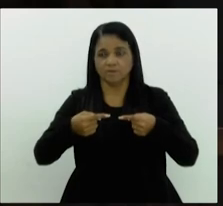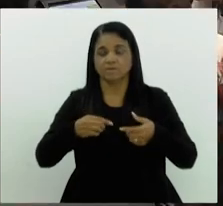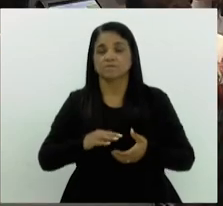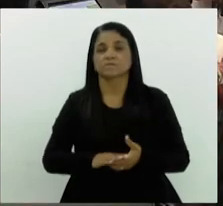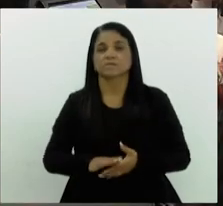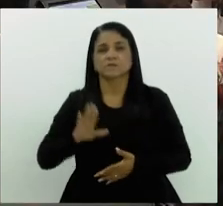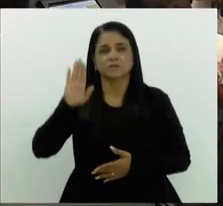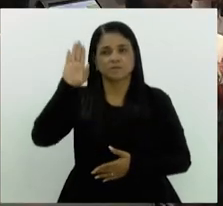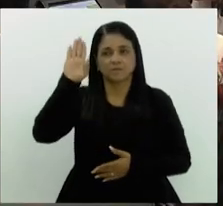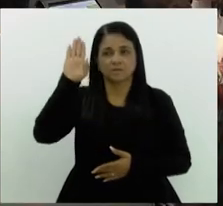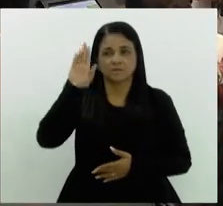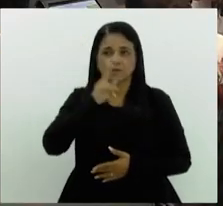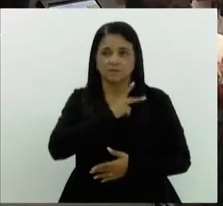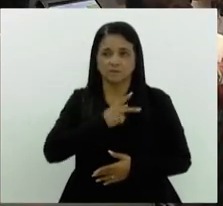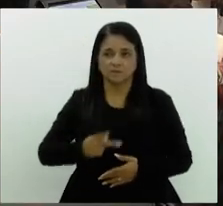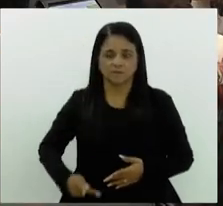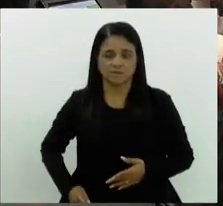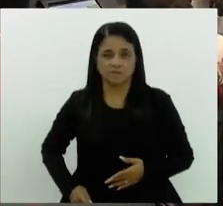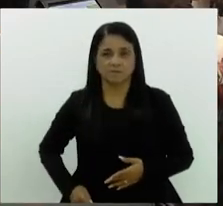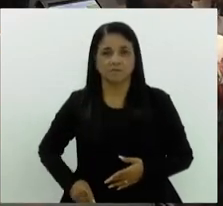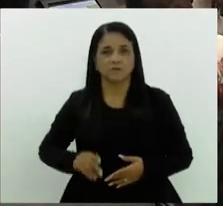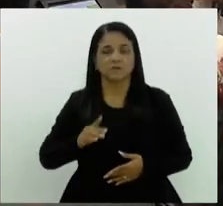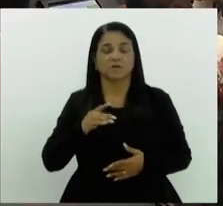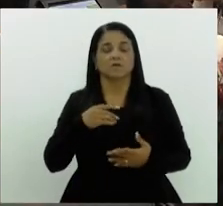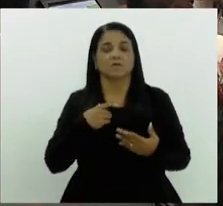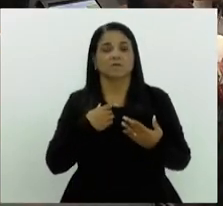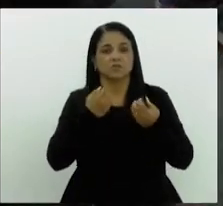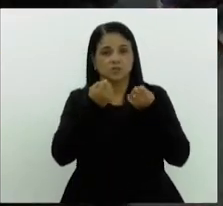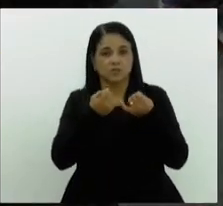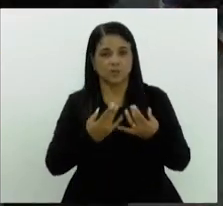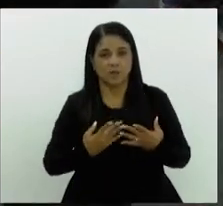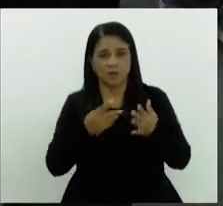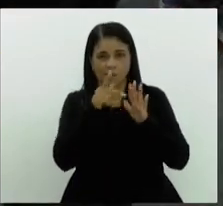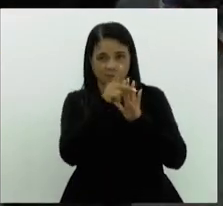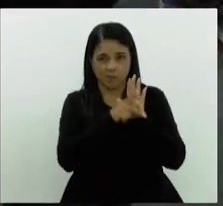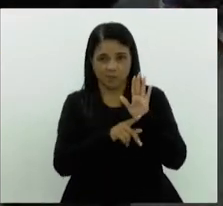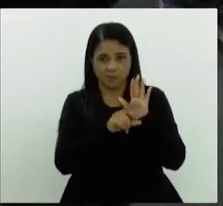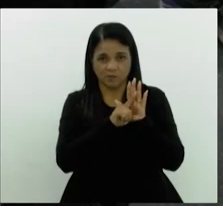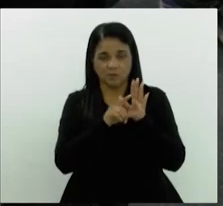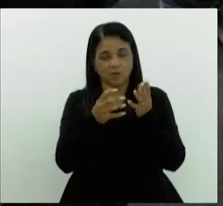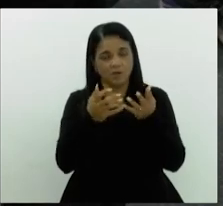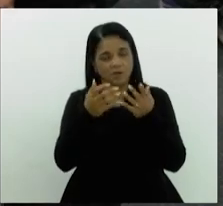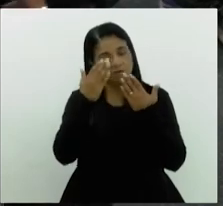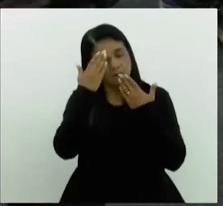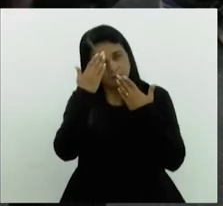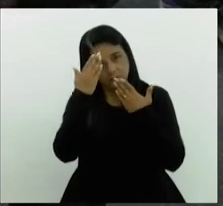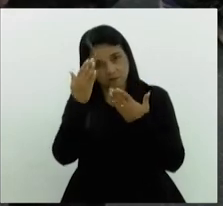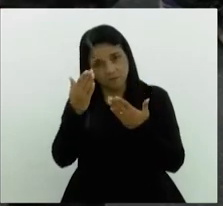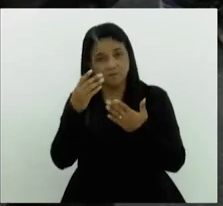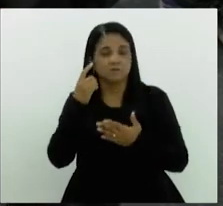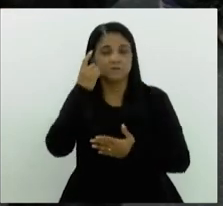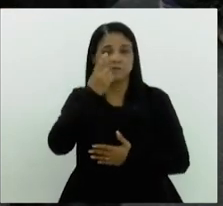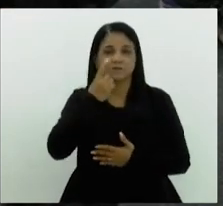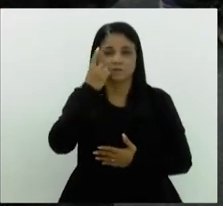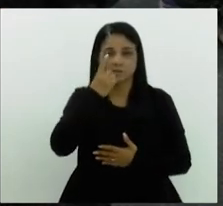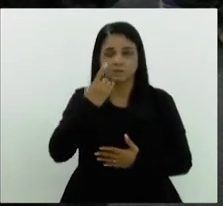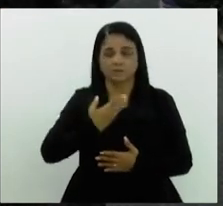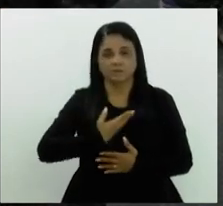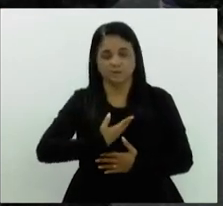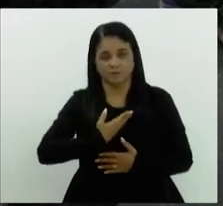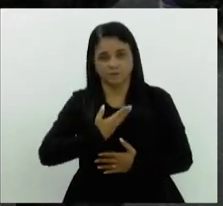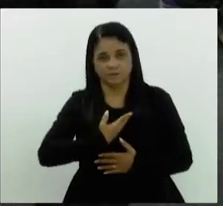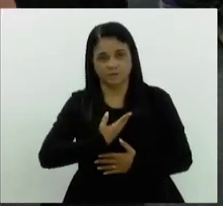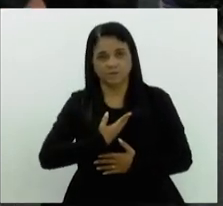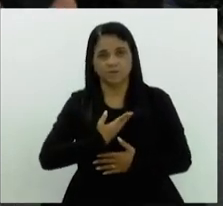Presidente, rapidamente, só para falar sobre o projeto, eu queria agradecer os deputados, companheiros que